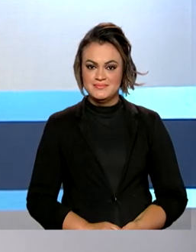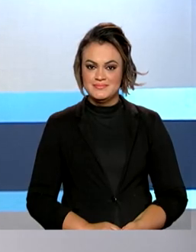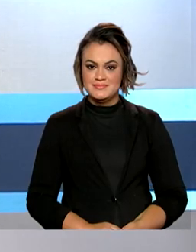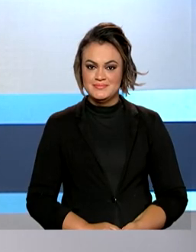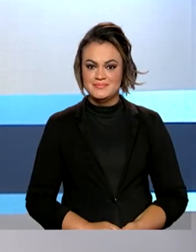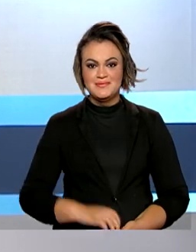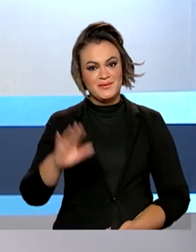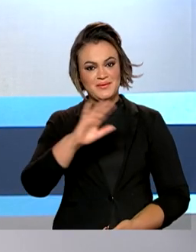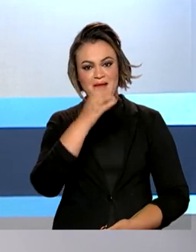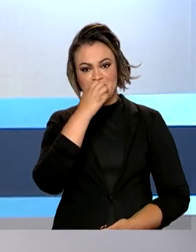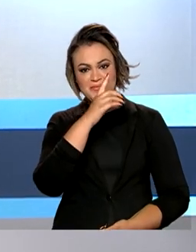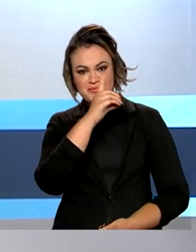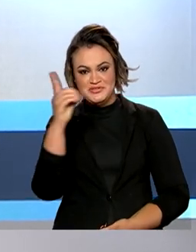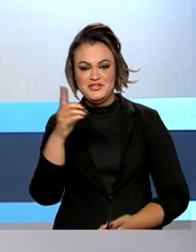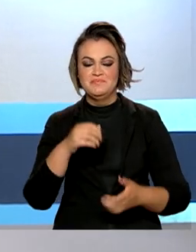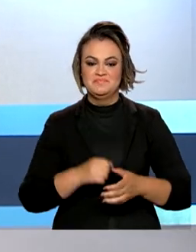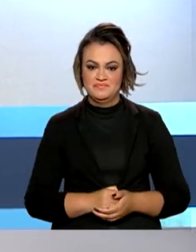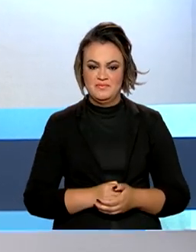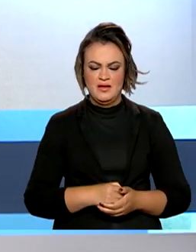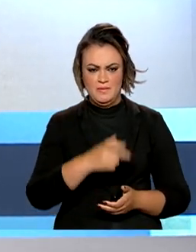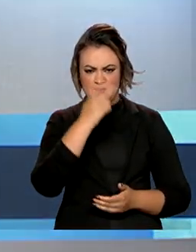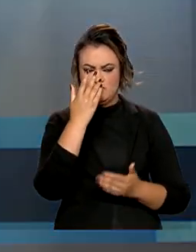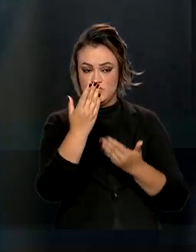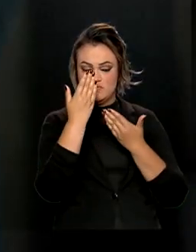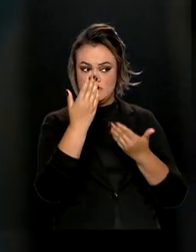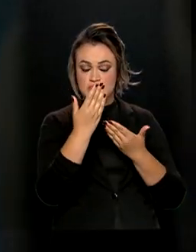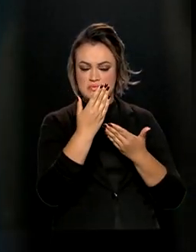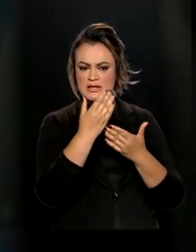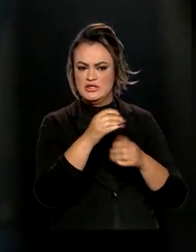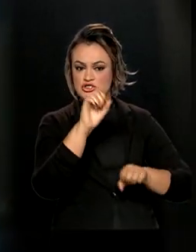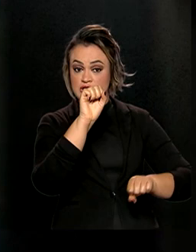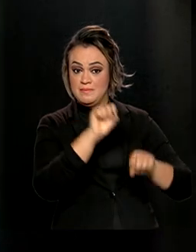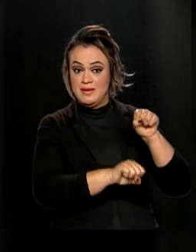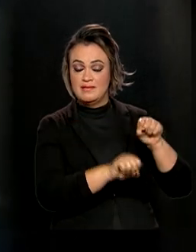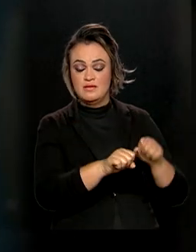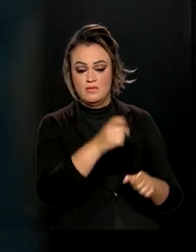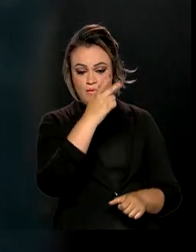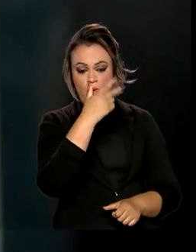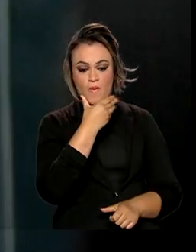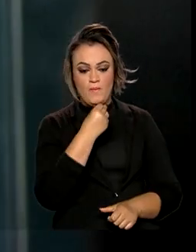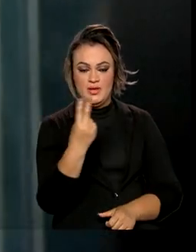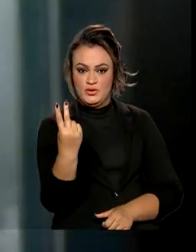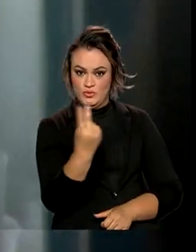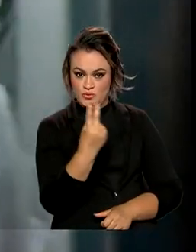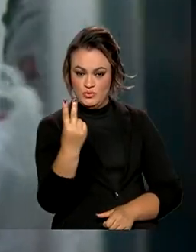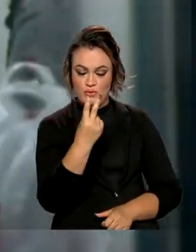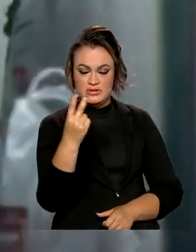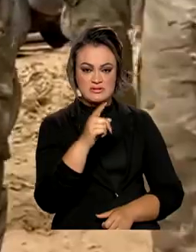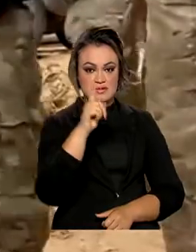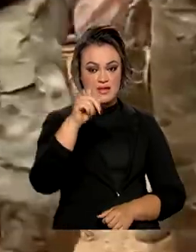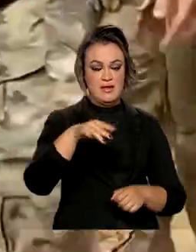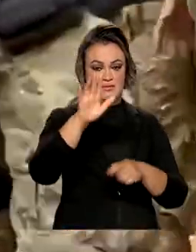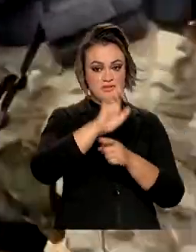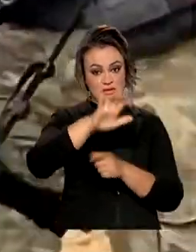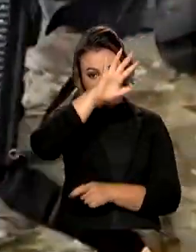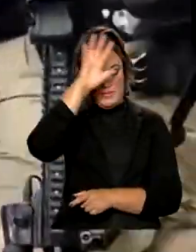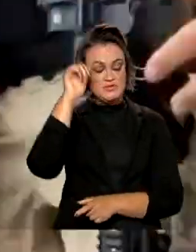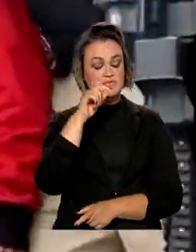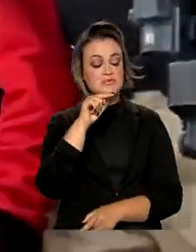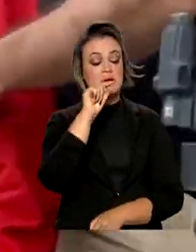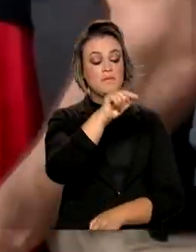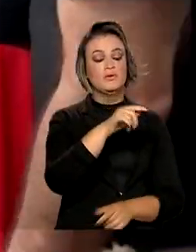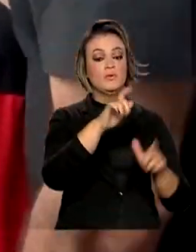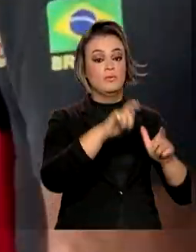Olá, bom dia. Suspeito preso pelo desaparecimento de Bruno Pereira e Dom Filipe aponta